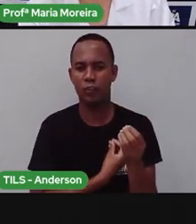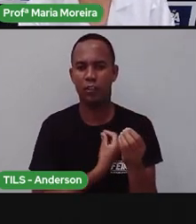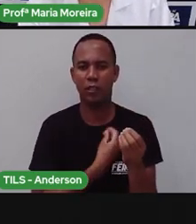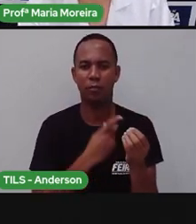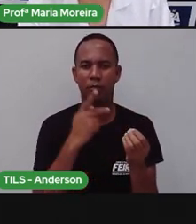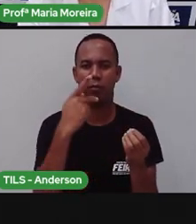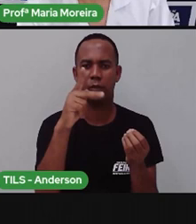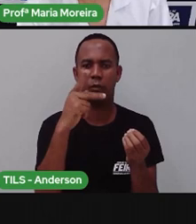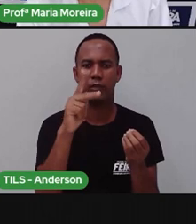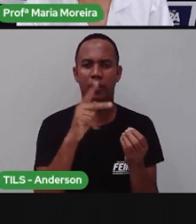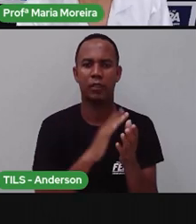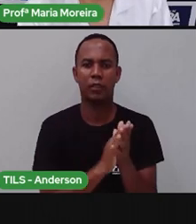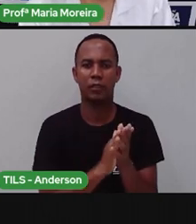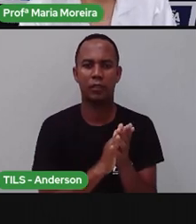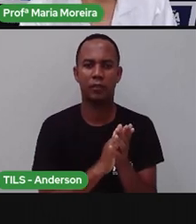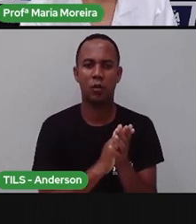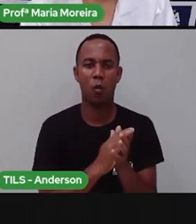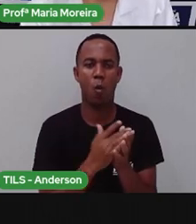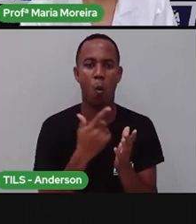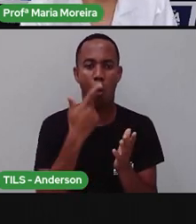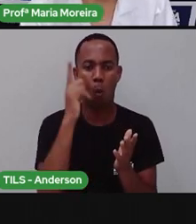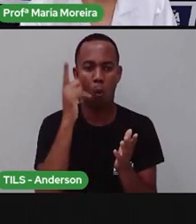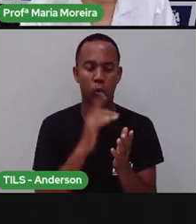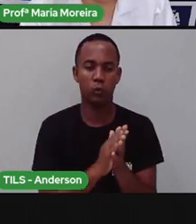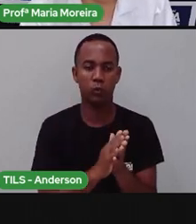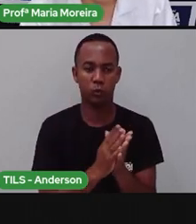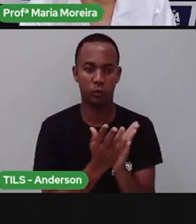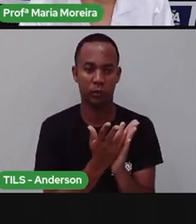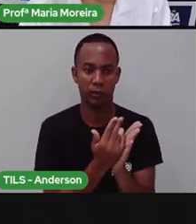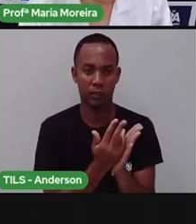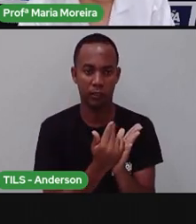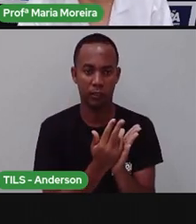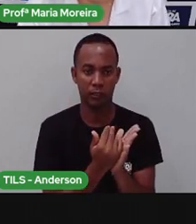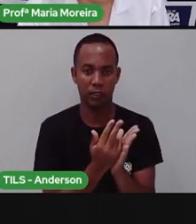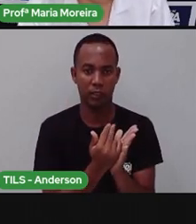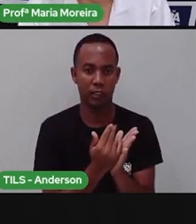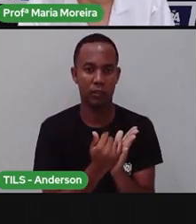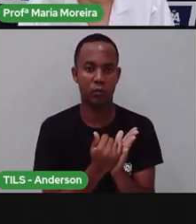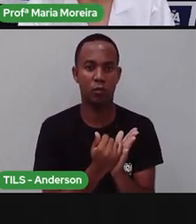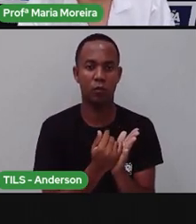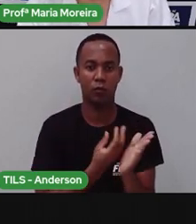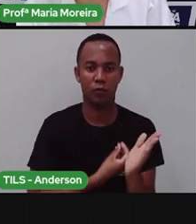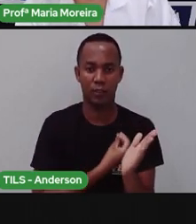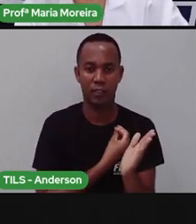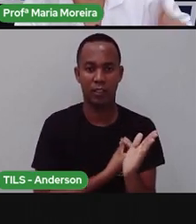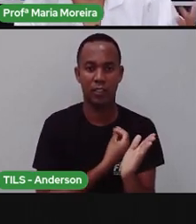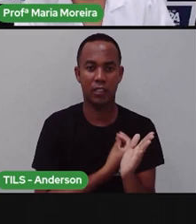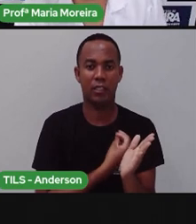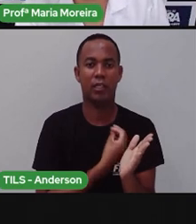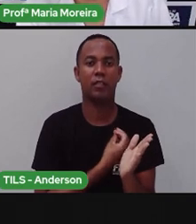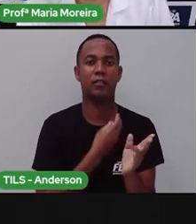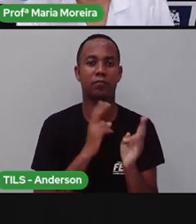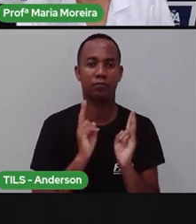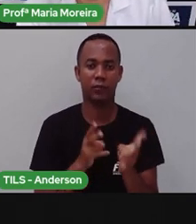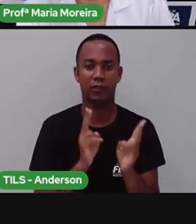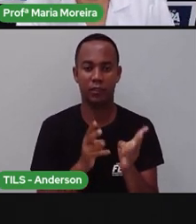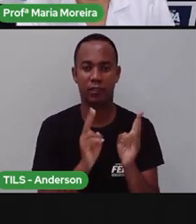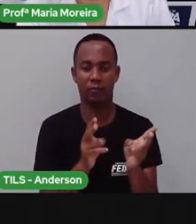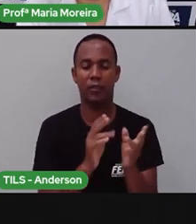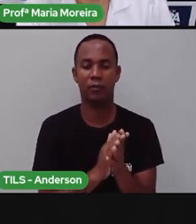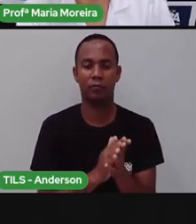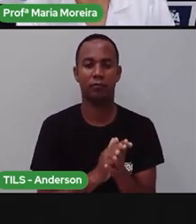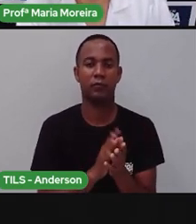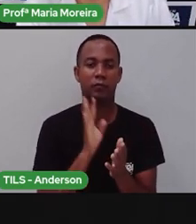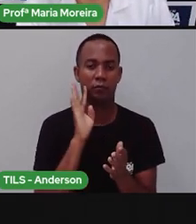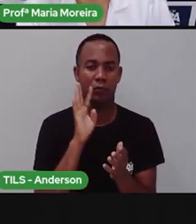de vida deles. E outro detalhe, o desenho, ele está presente aí na vida das pessoas desde sempre, né? Porque é uma